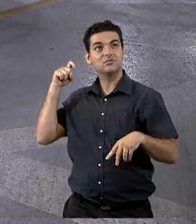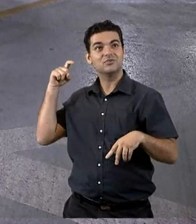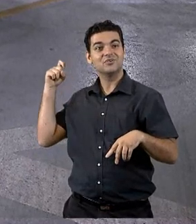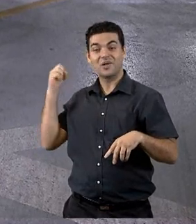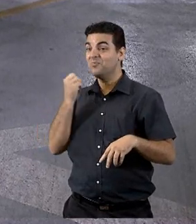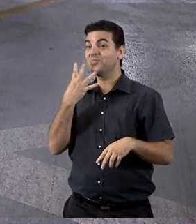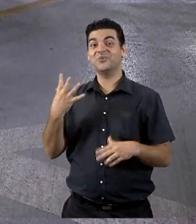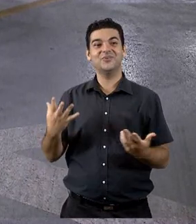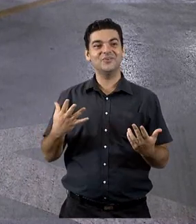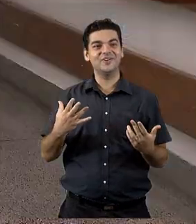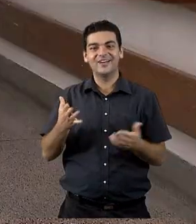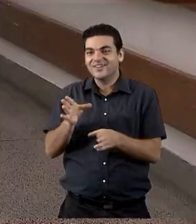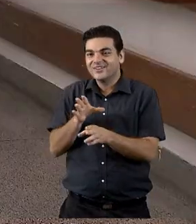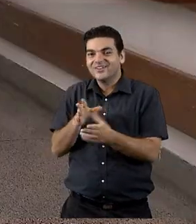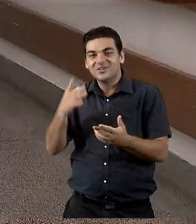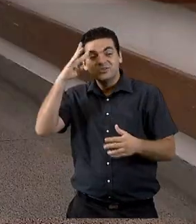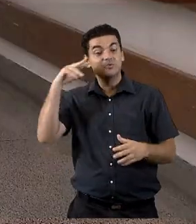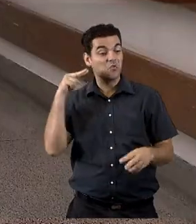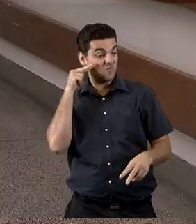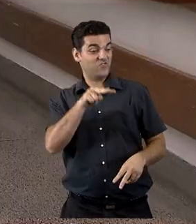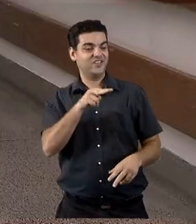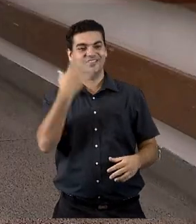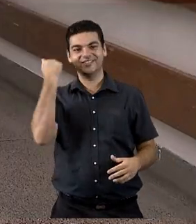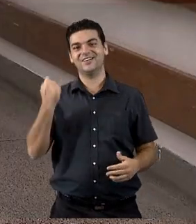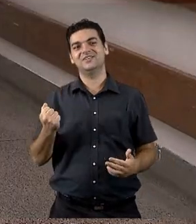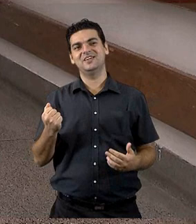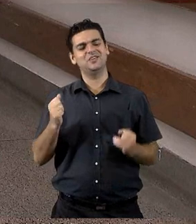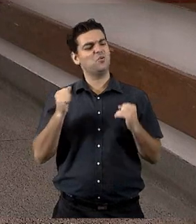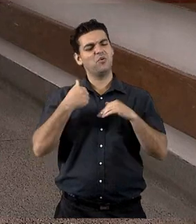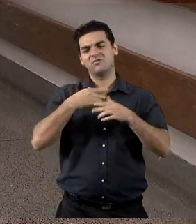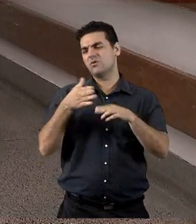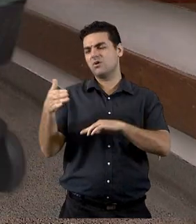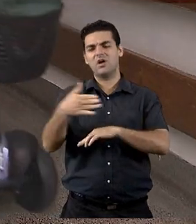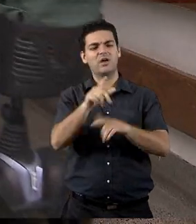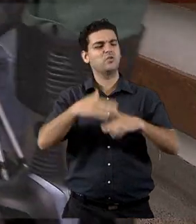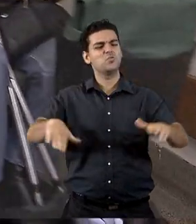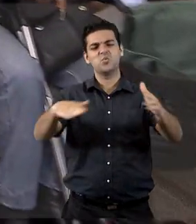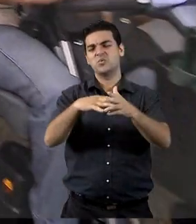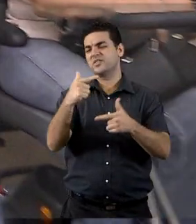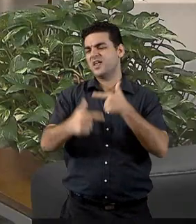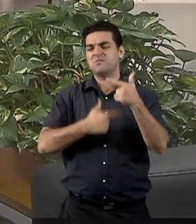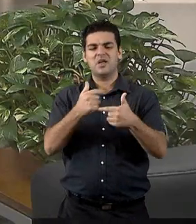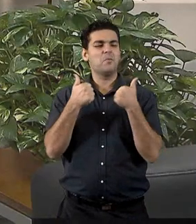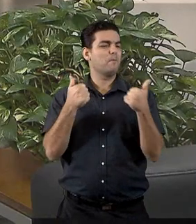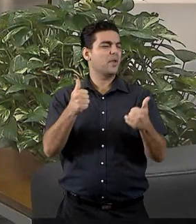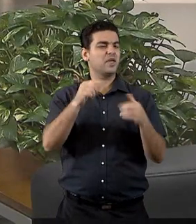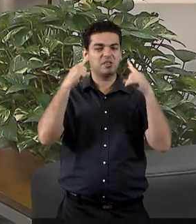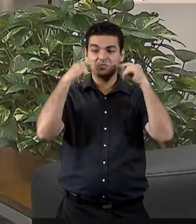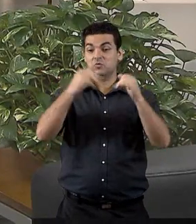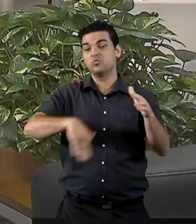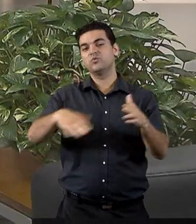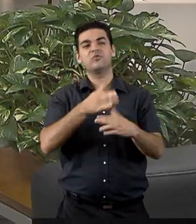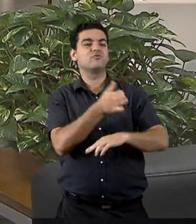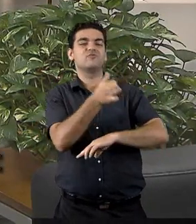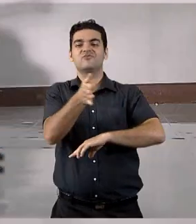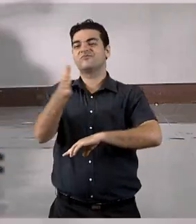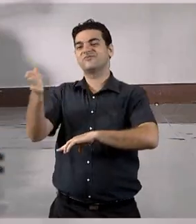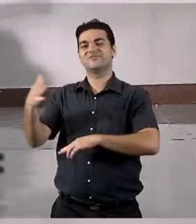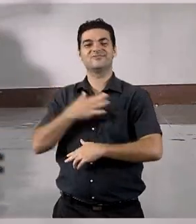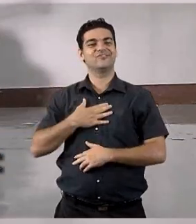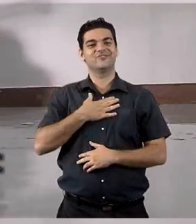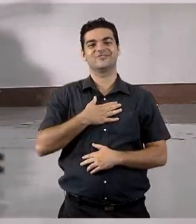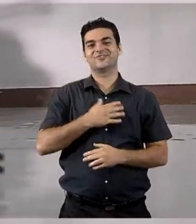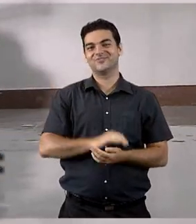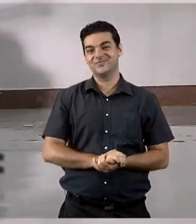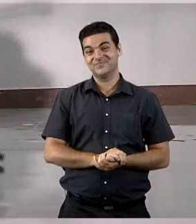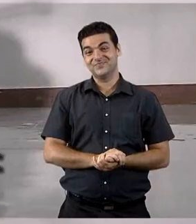alarmezinho, né. Aí eu posso ir até o meu local de trabalho e andar por todo o tribunal. Então melhorou infinitamente. Além